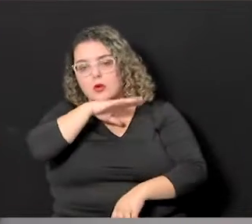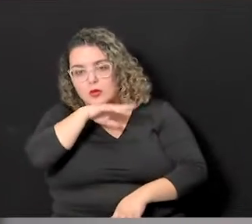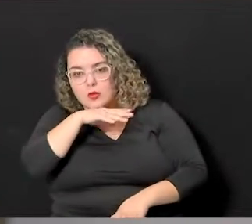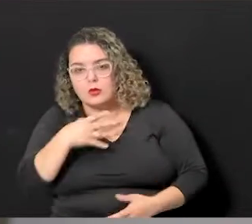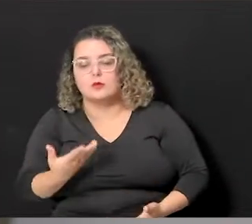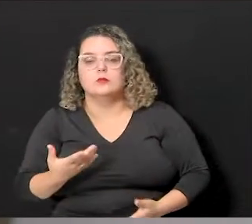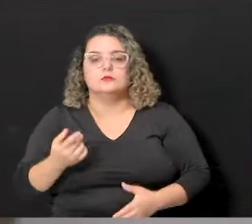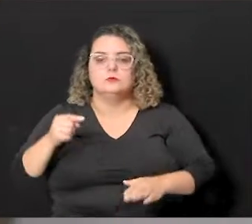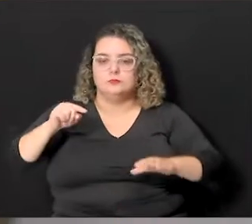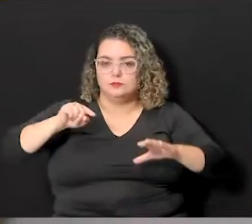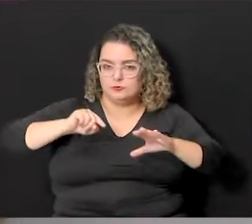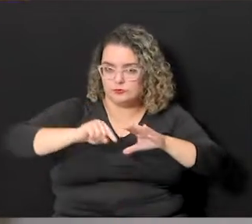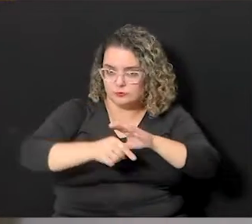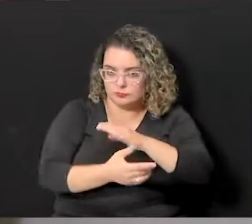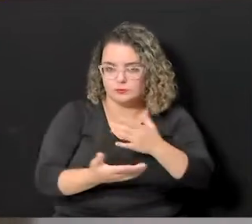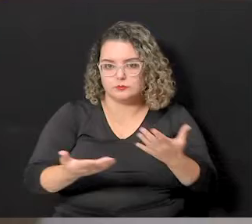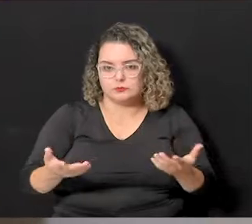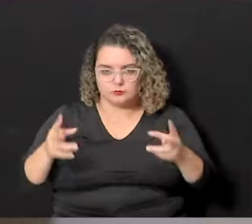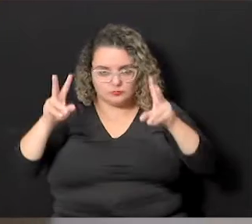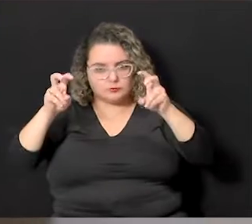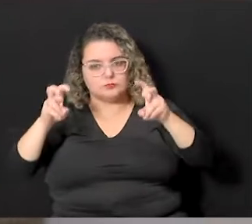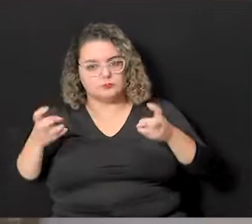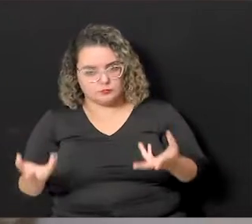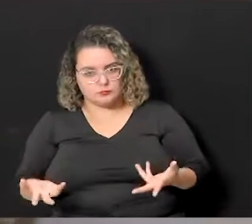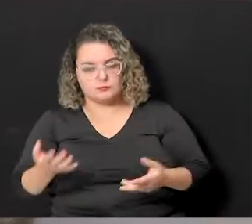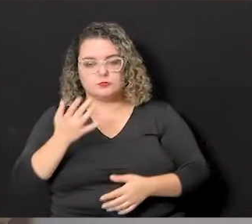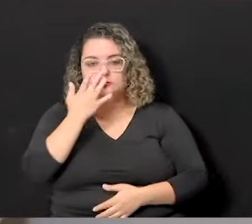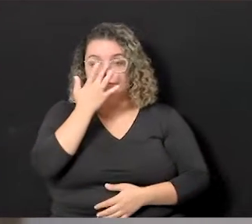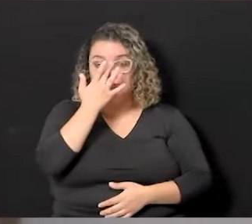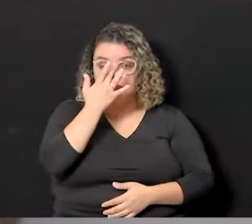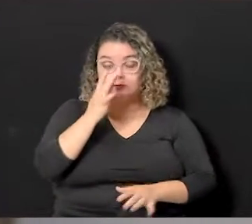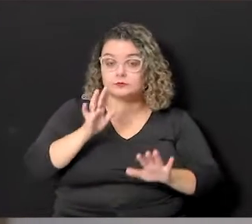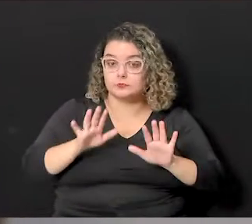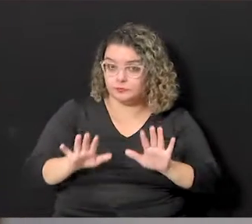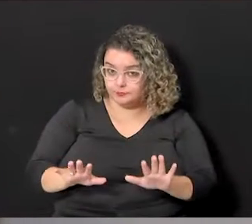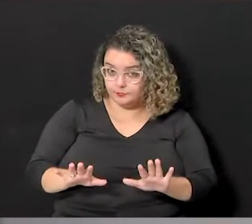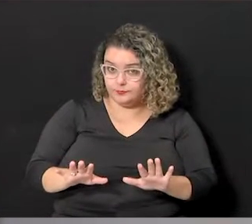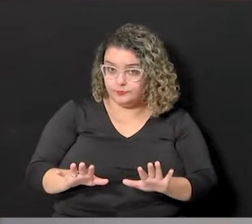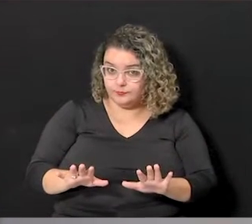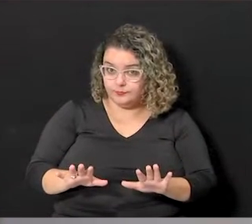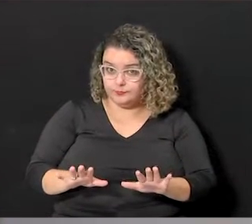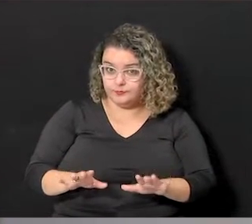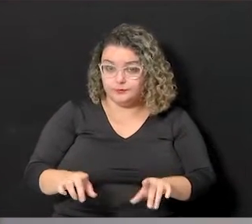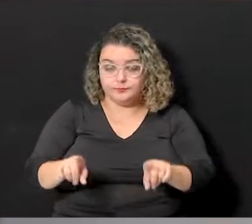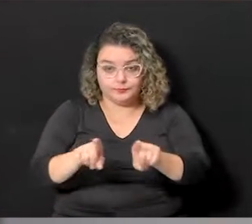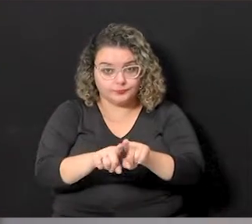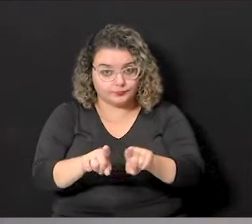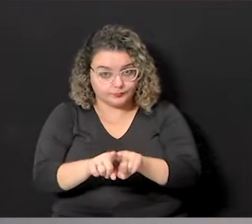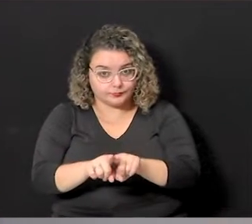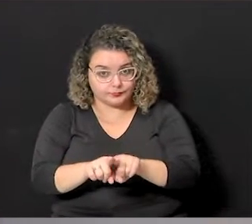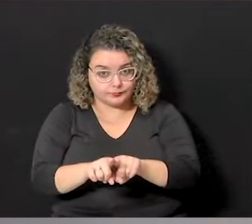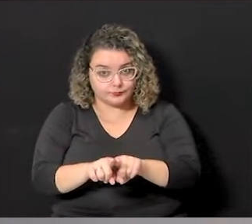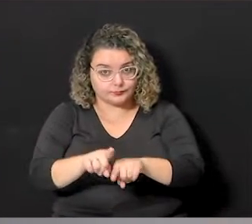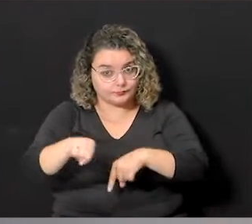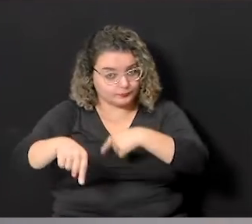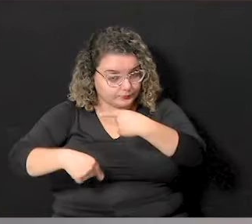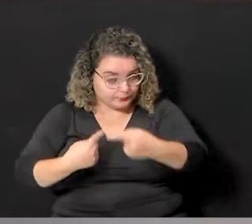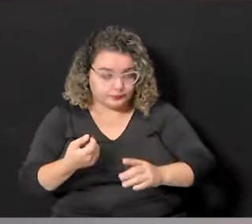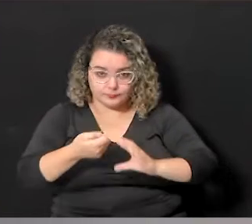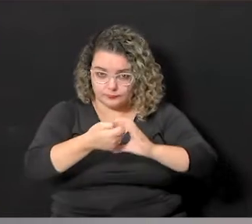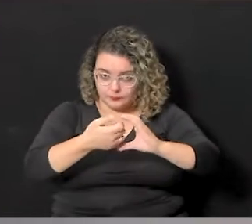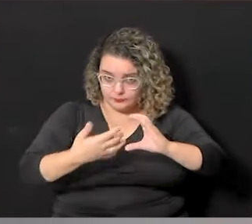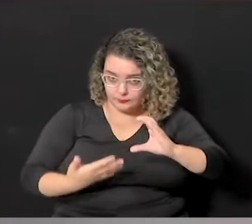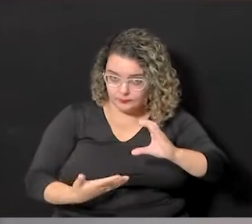aprofundados nesse tema. Porém, ela vem também de uma outra